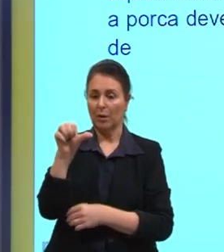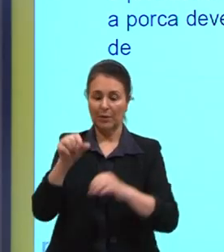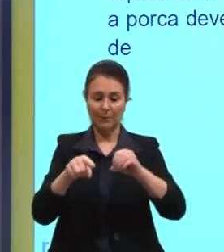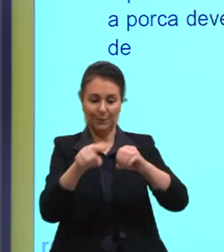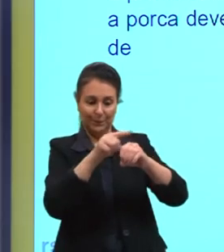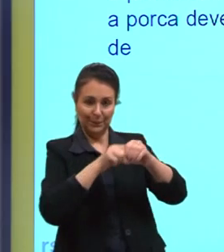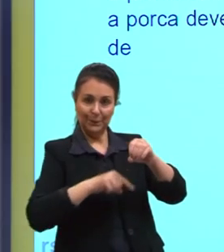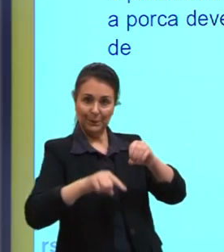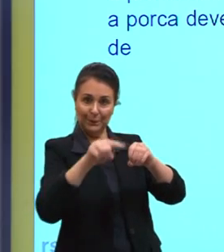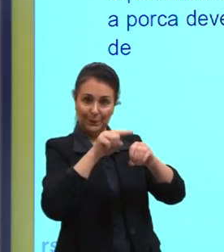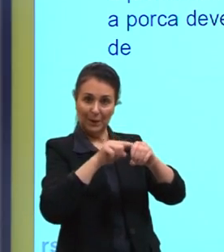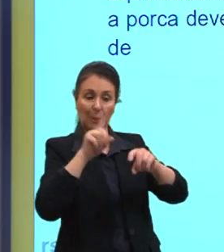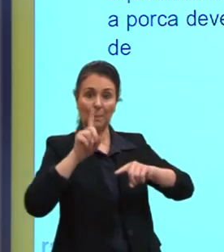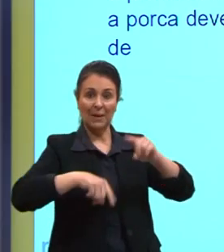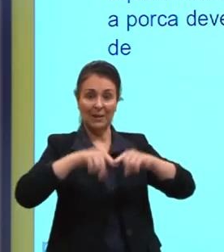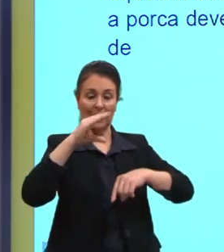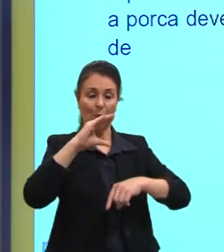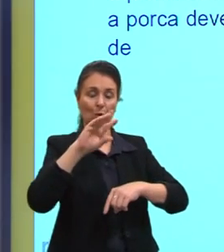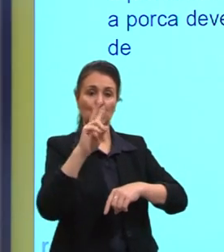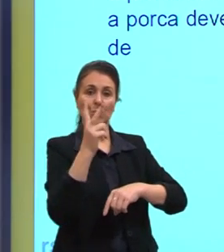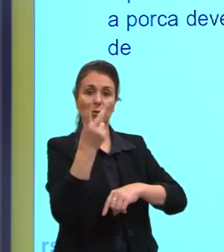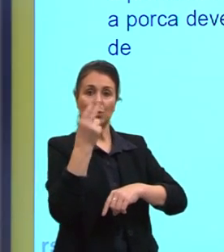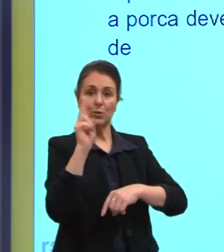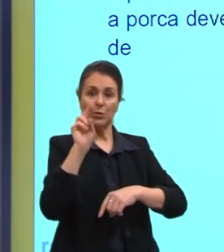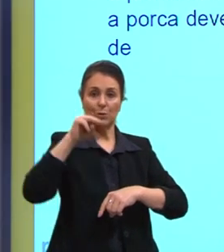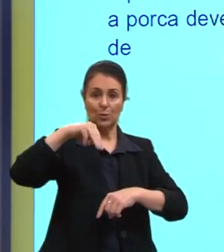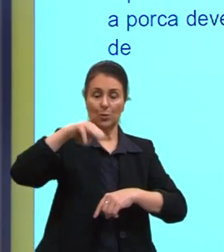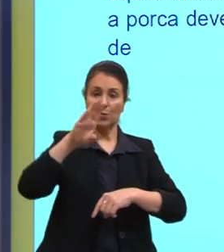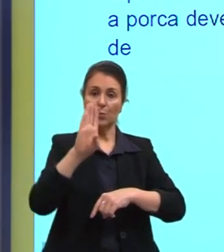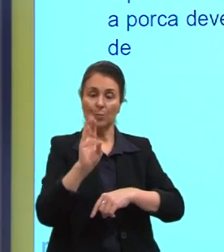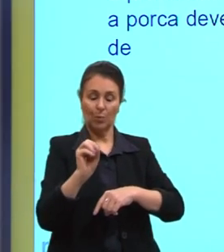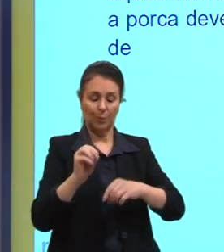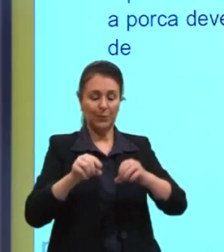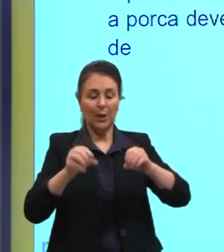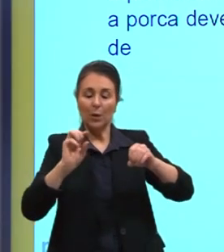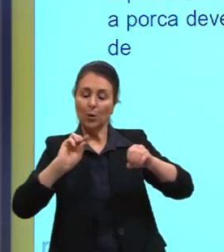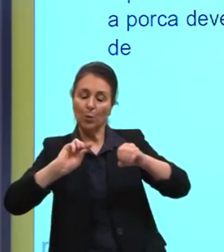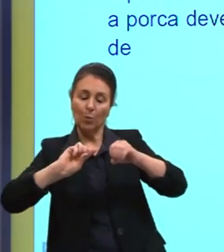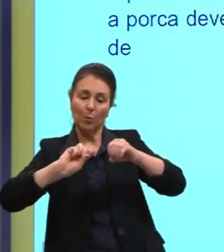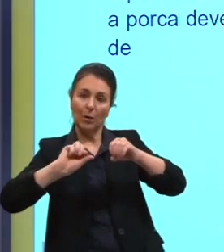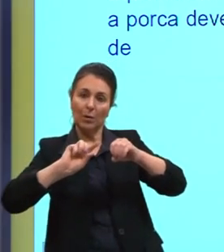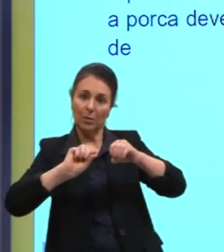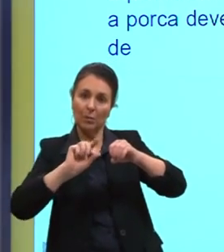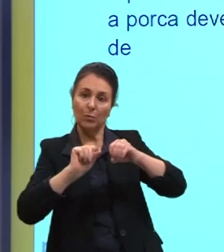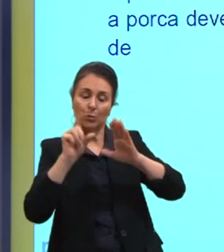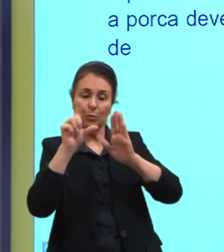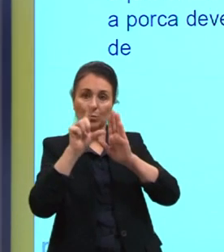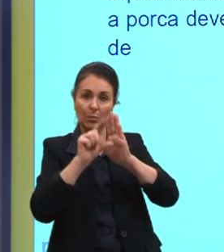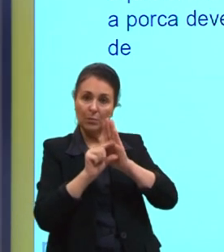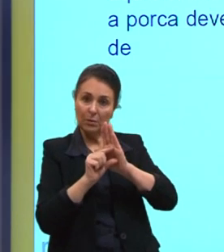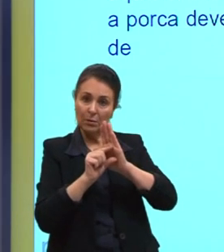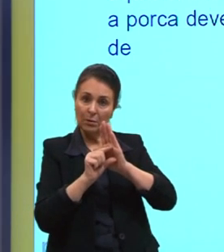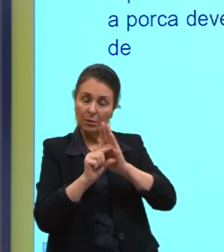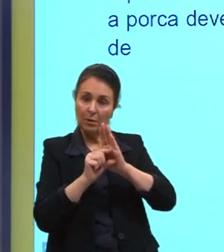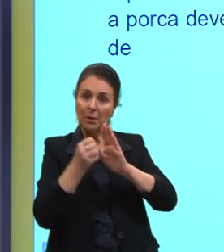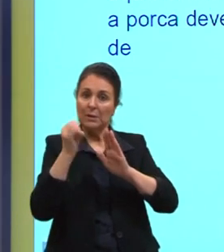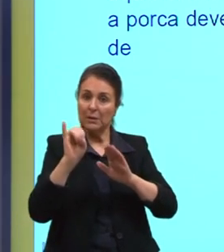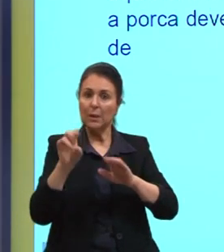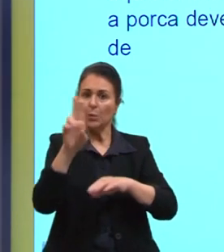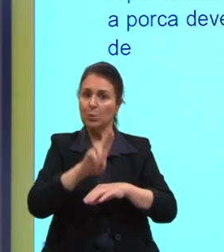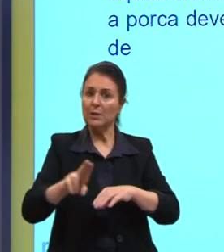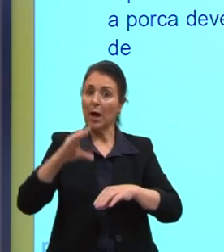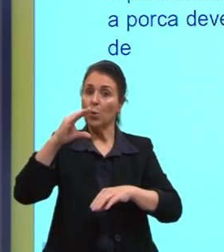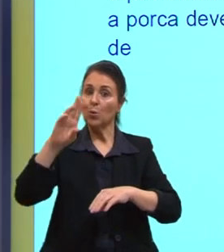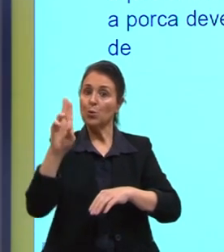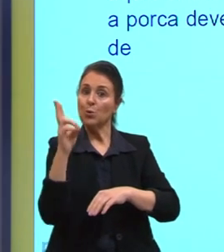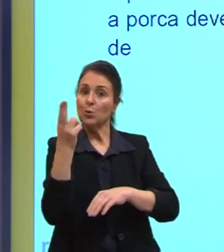deve ser feita de chumbo. E o parafuso tem que ser o menor para que não, se o parafuso for feito de chumbo também não